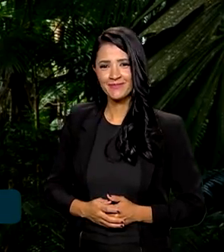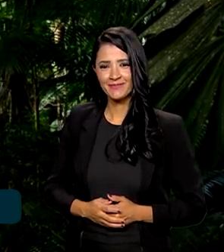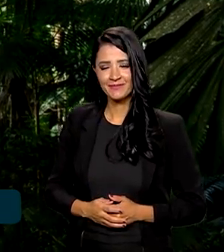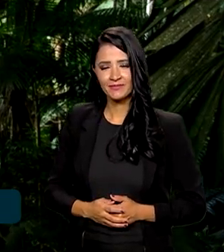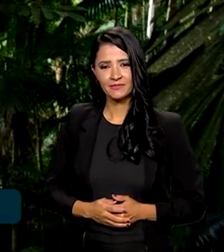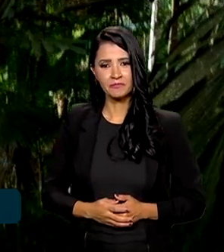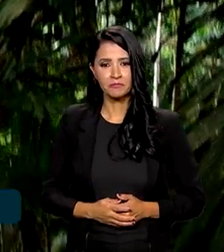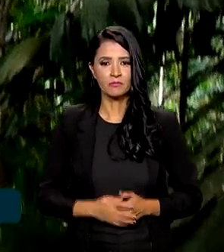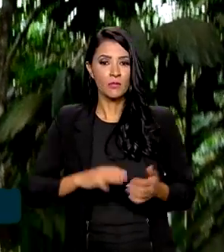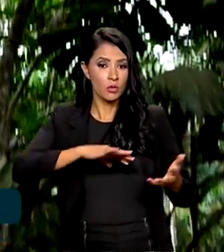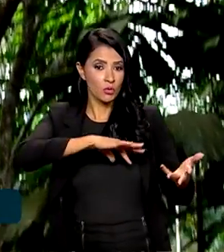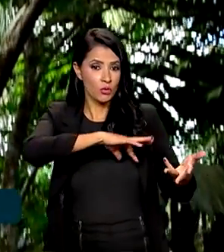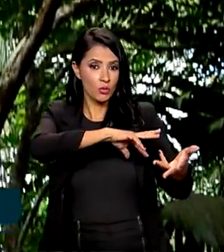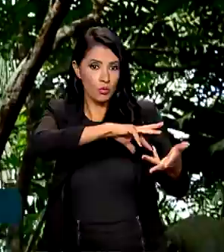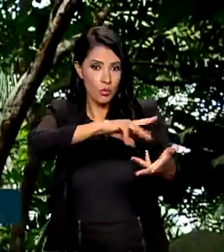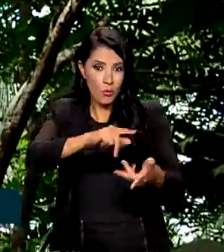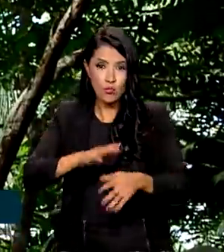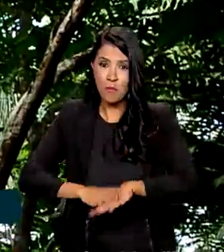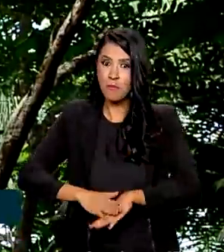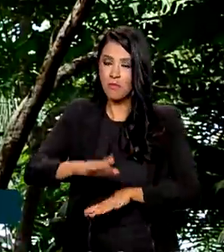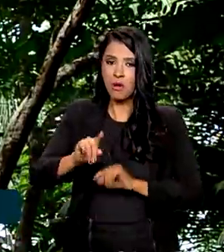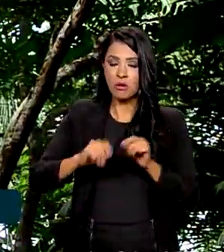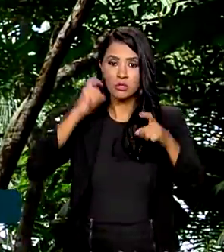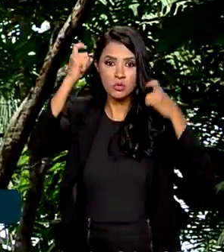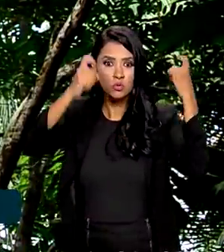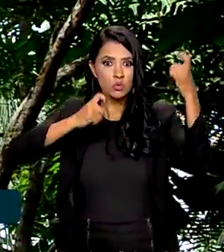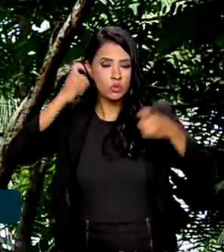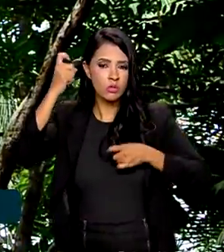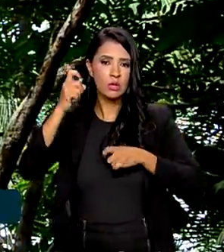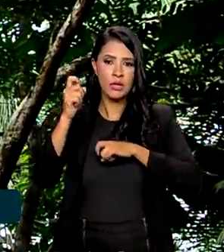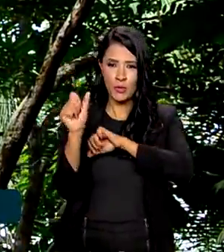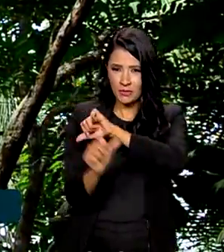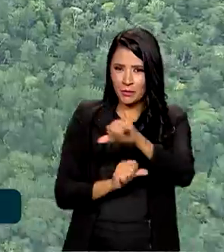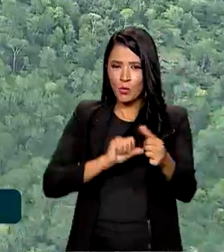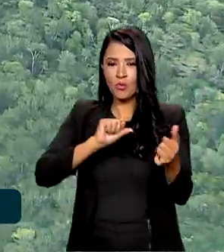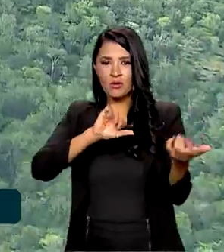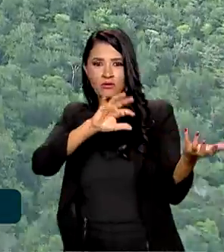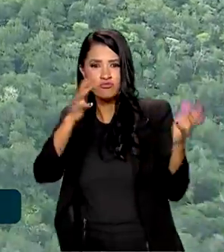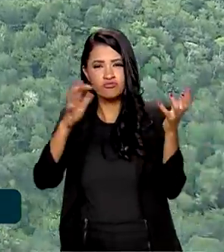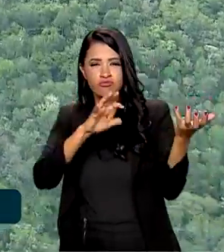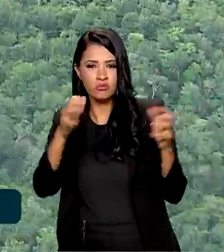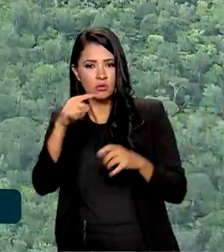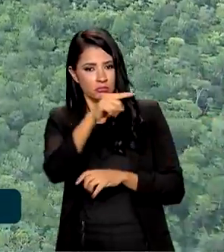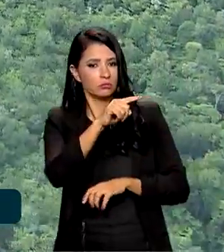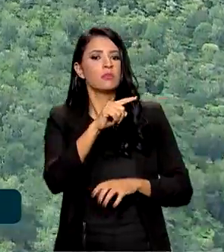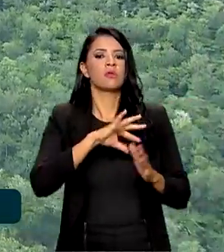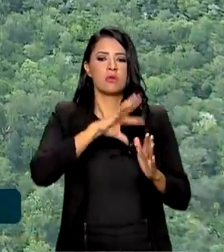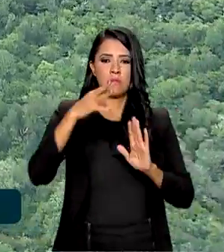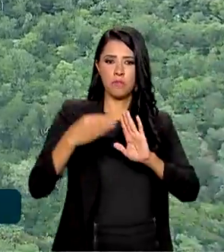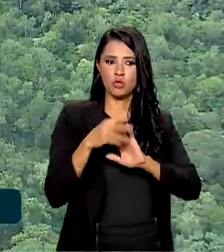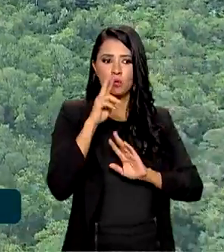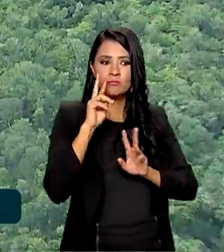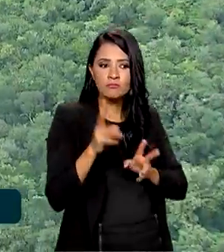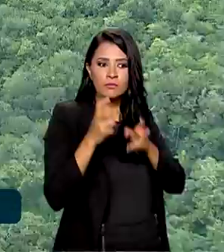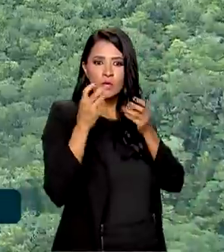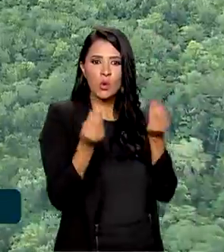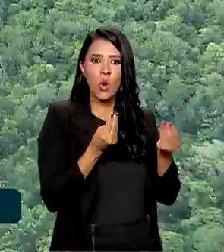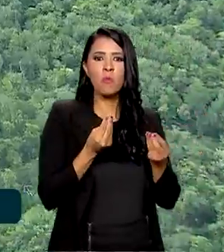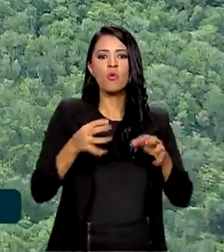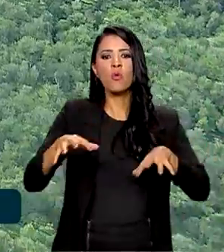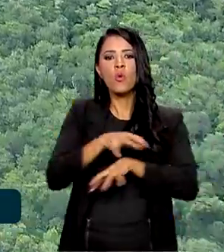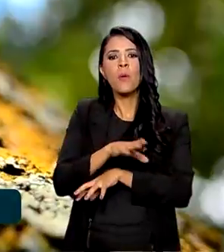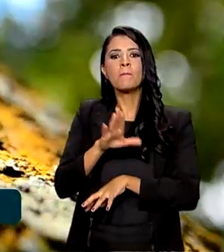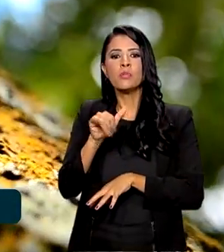No mundo cada vez mais preocupado com as mudanças do clima, a Amazônia é reconhecida como um bioma